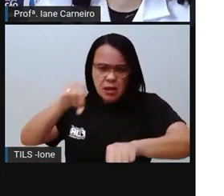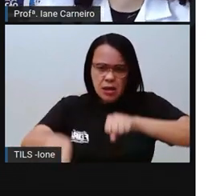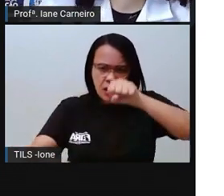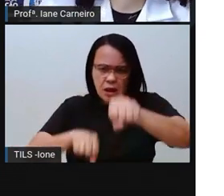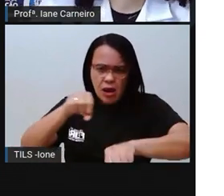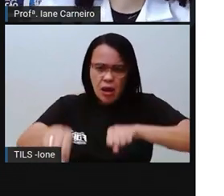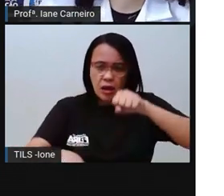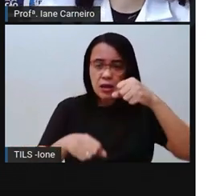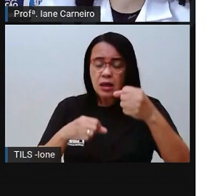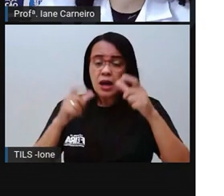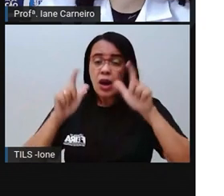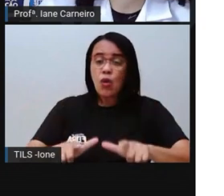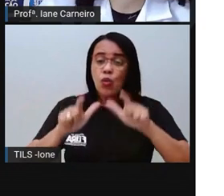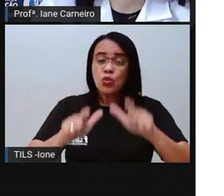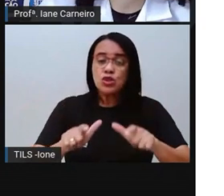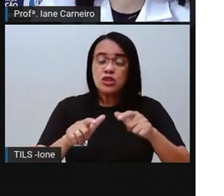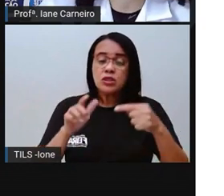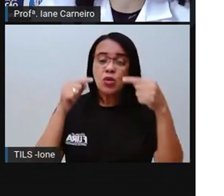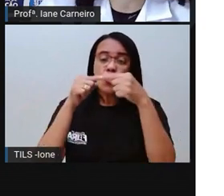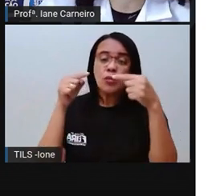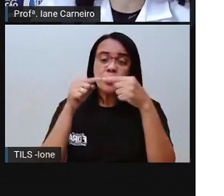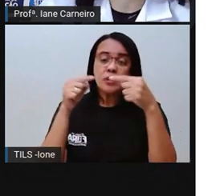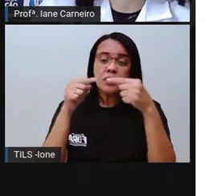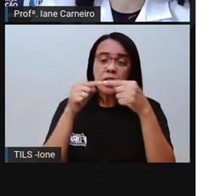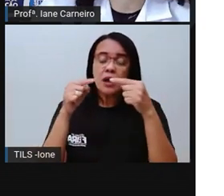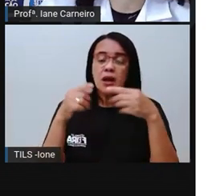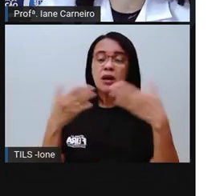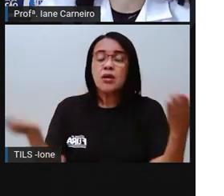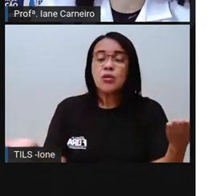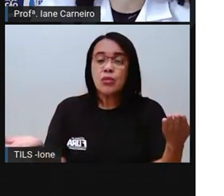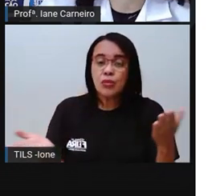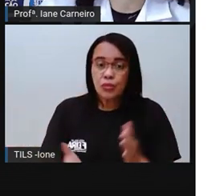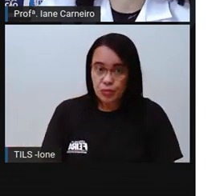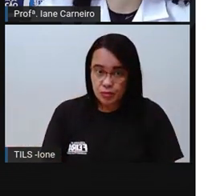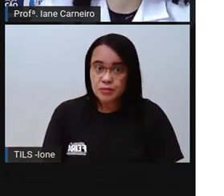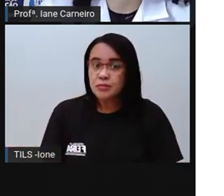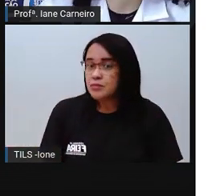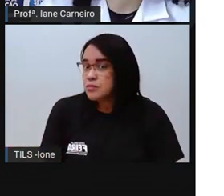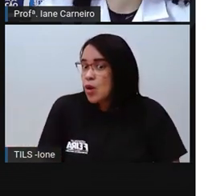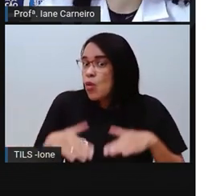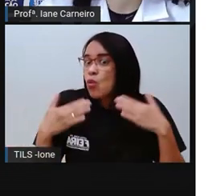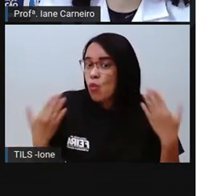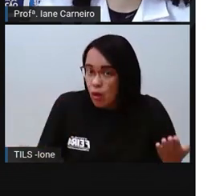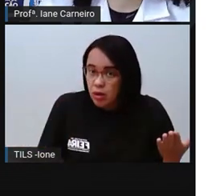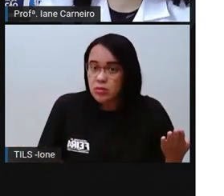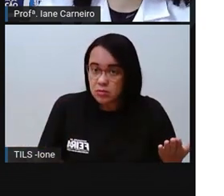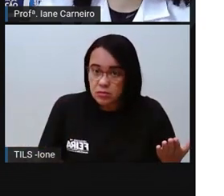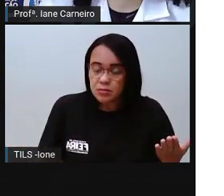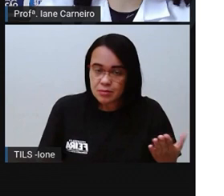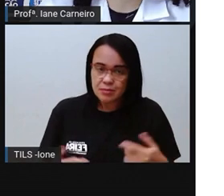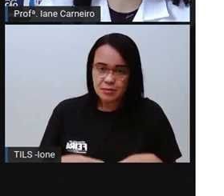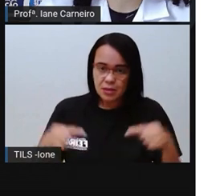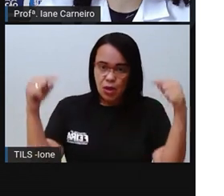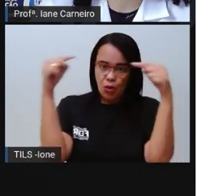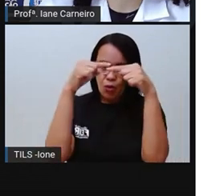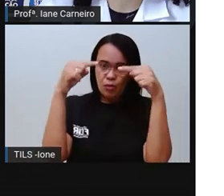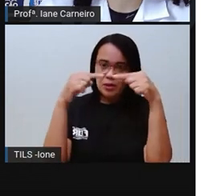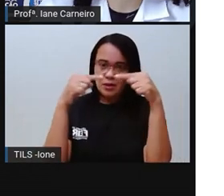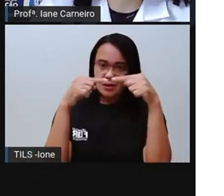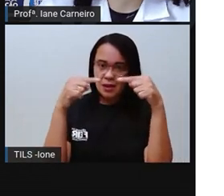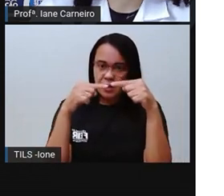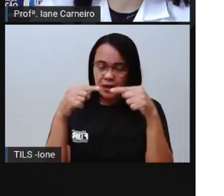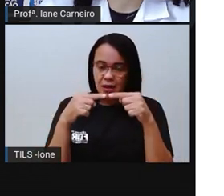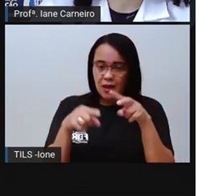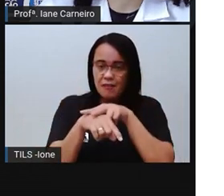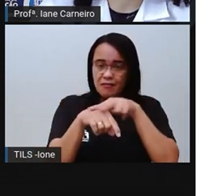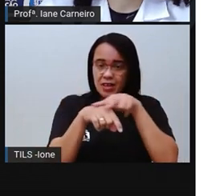Então, onde é essa imagem que está correndo de ser atropelado? Nessa. Tenta identificar a Pró aí onde é que